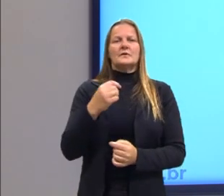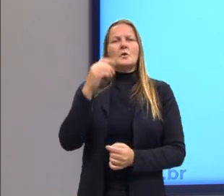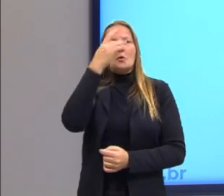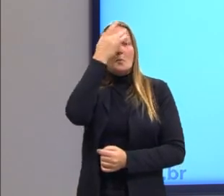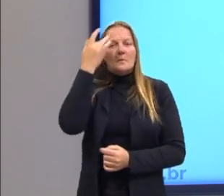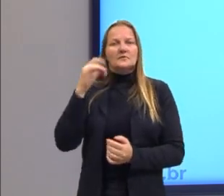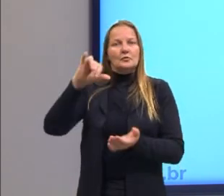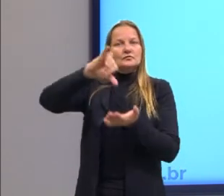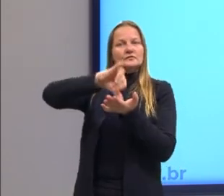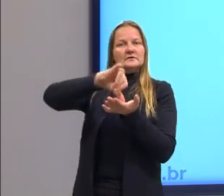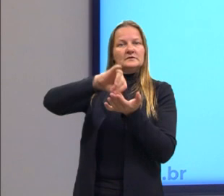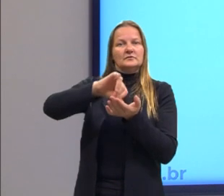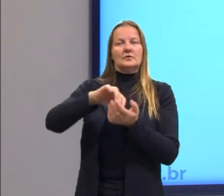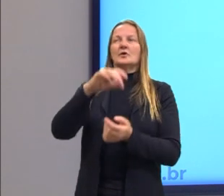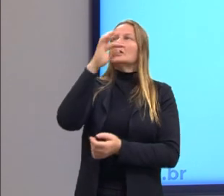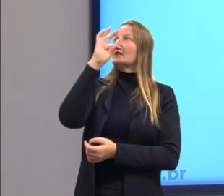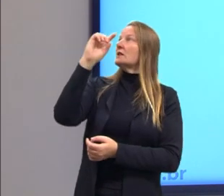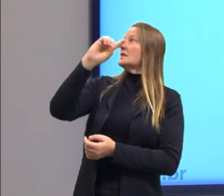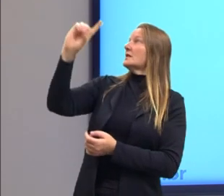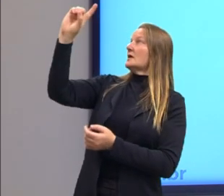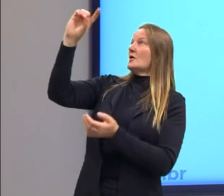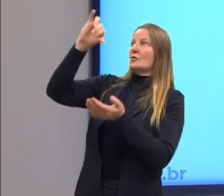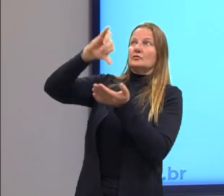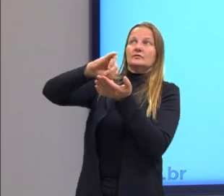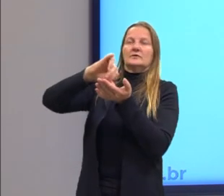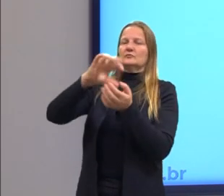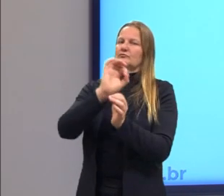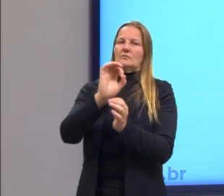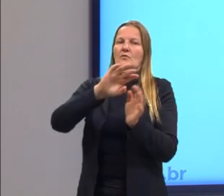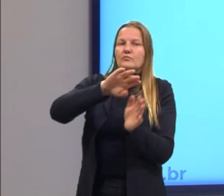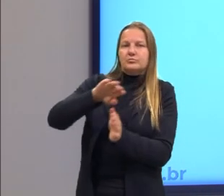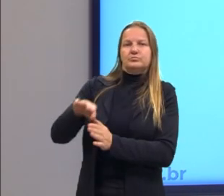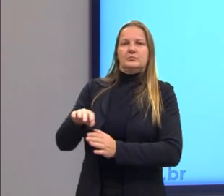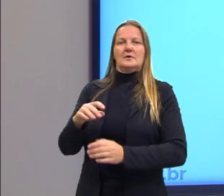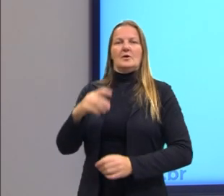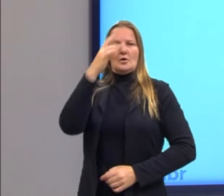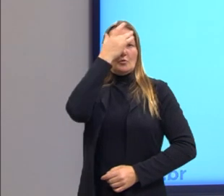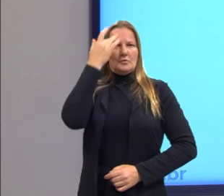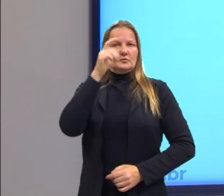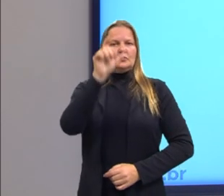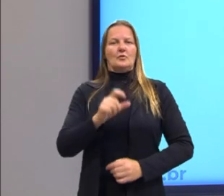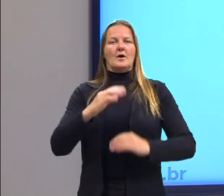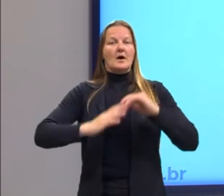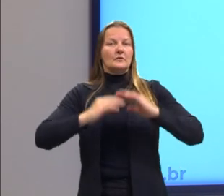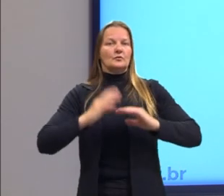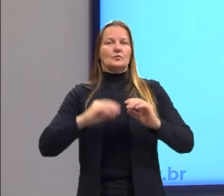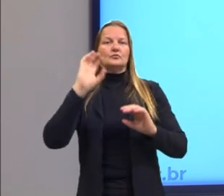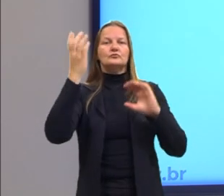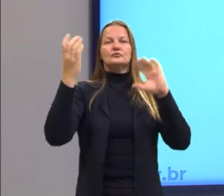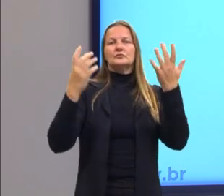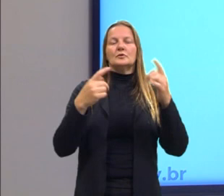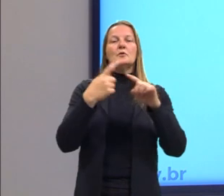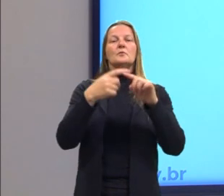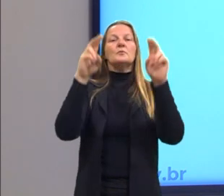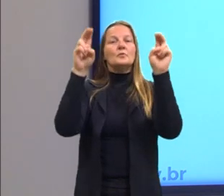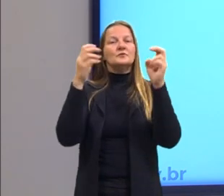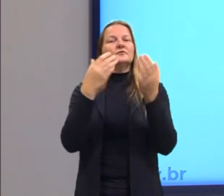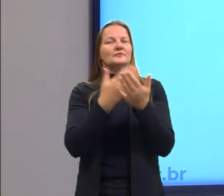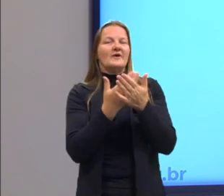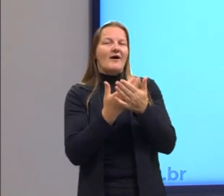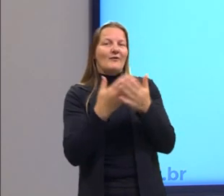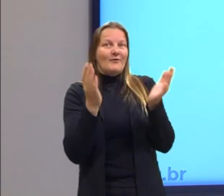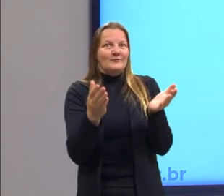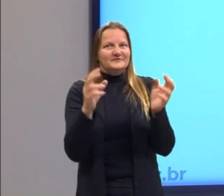antropocentrismo, não é mais o teocentrismo, agora o homem passa a ser o centro, autor de suas decisões, por isso o título da nossa aula.